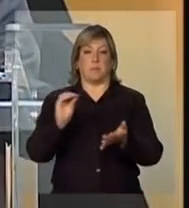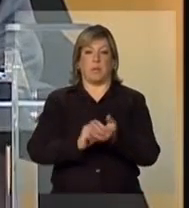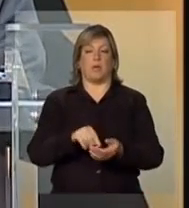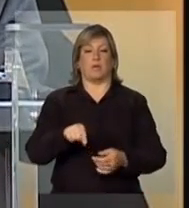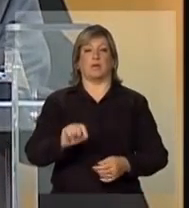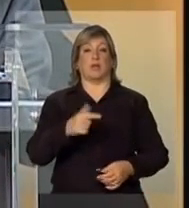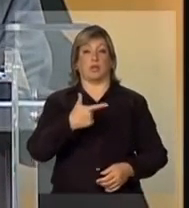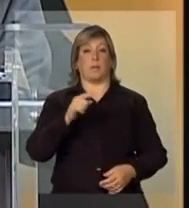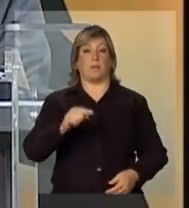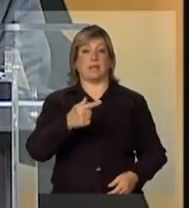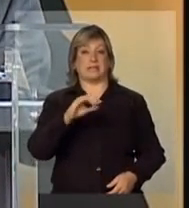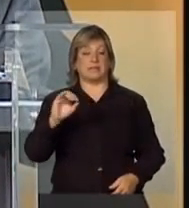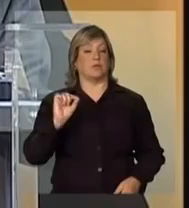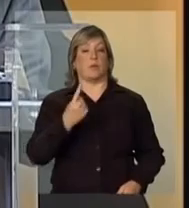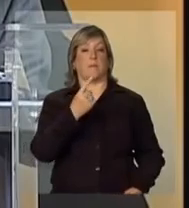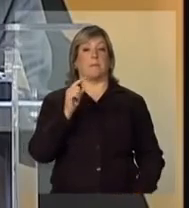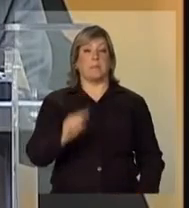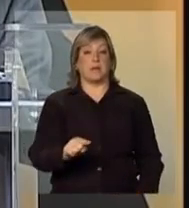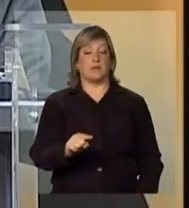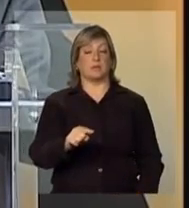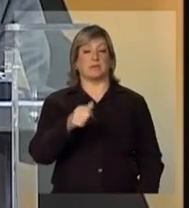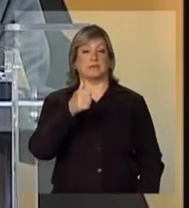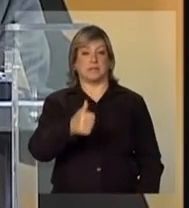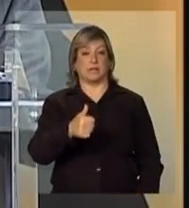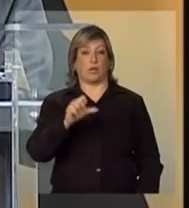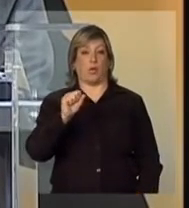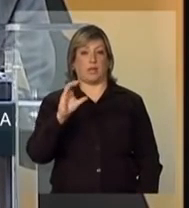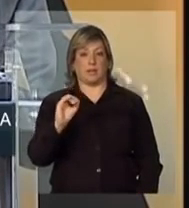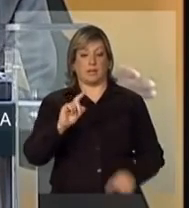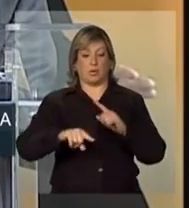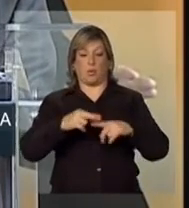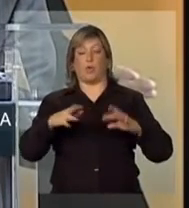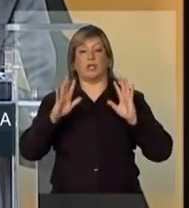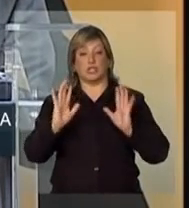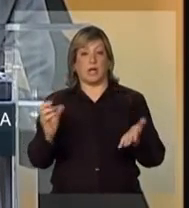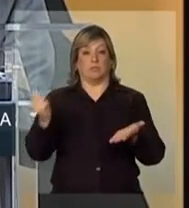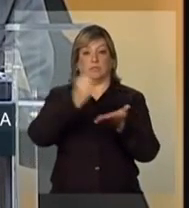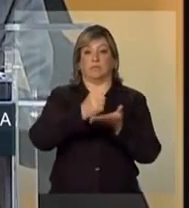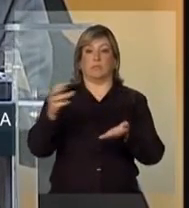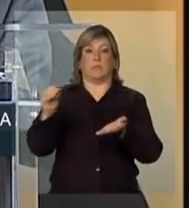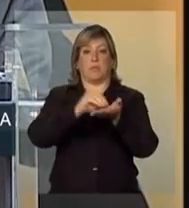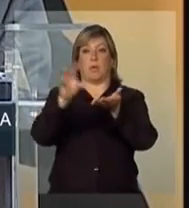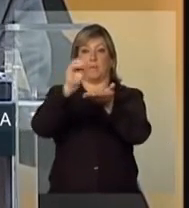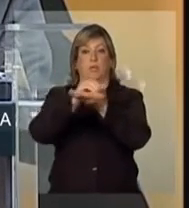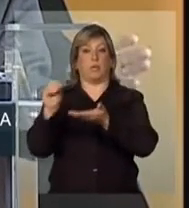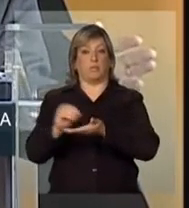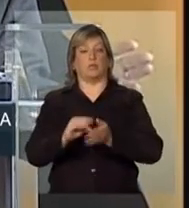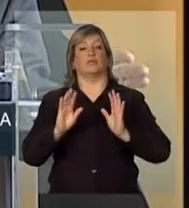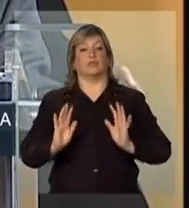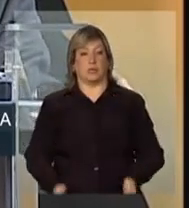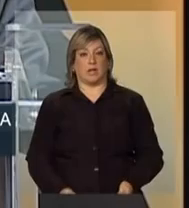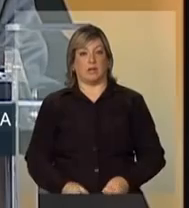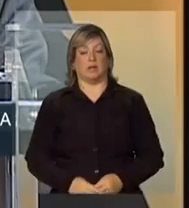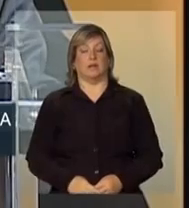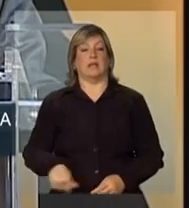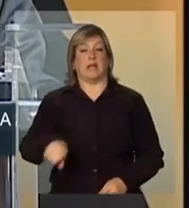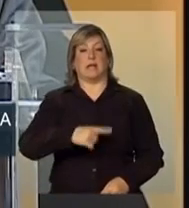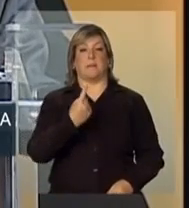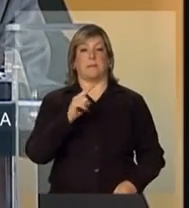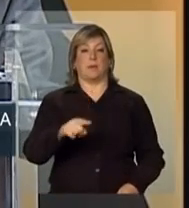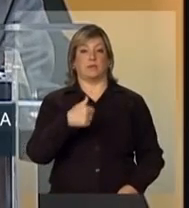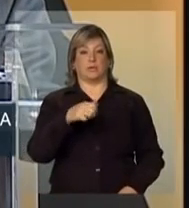.700, 1.180 equipamentos já estão instalados, desses 1.180